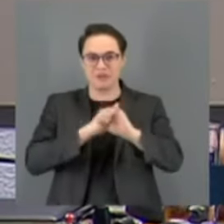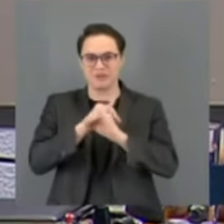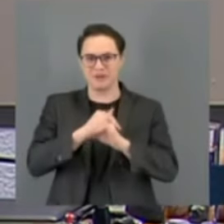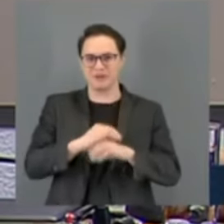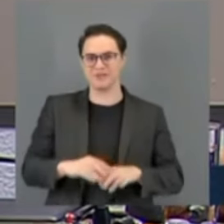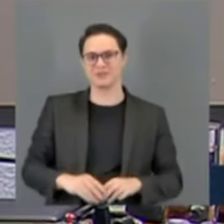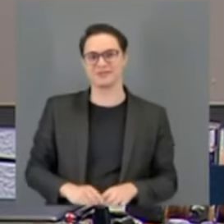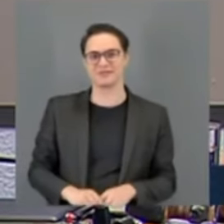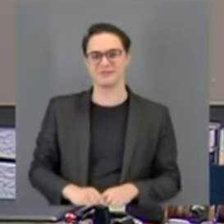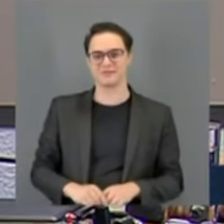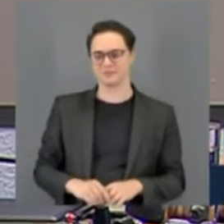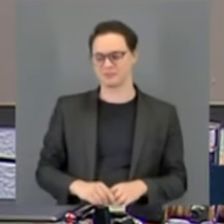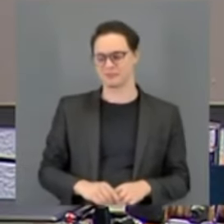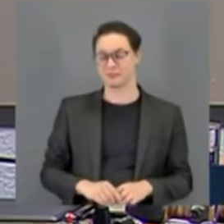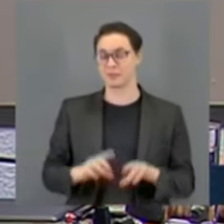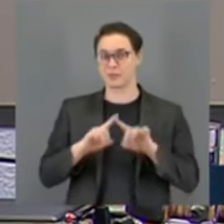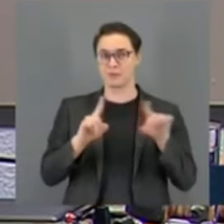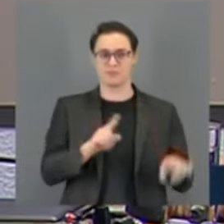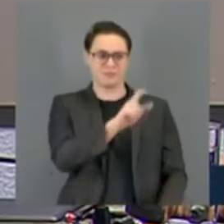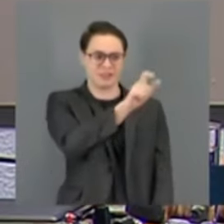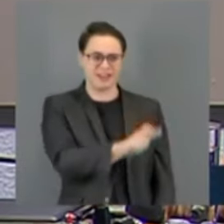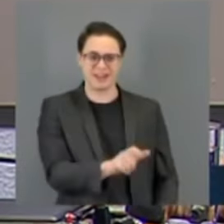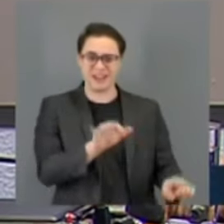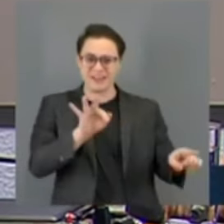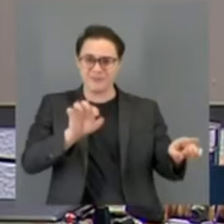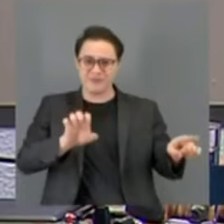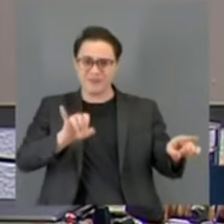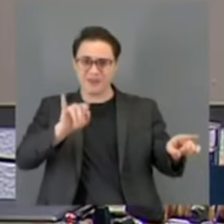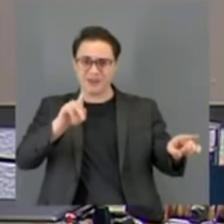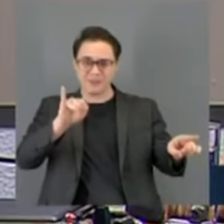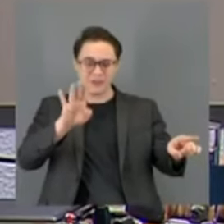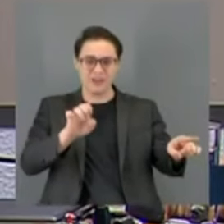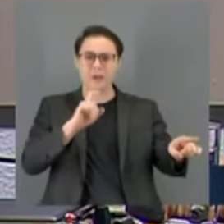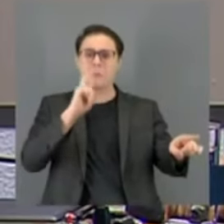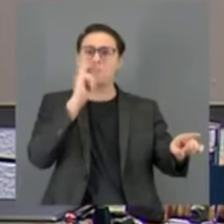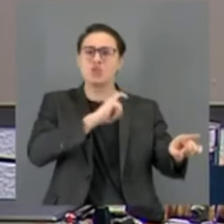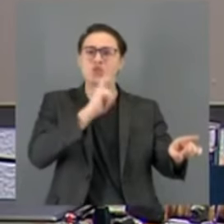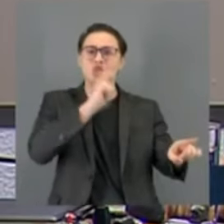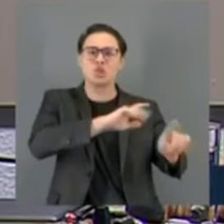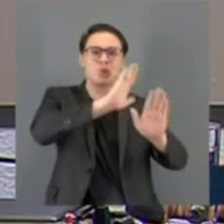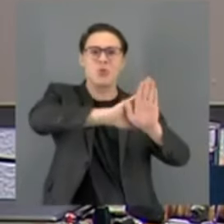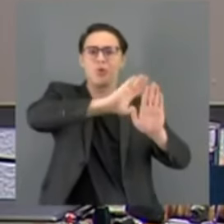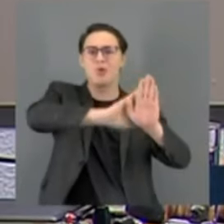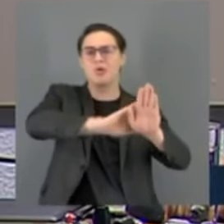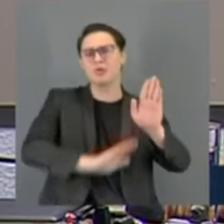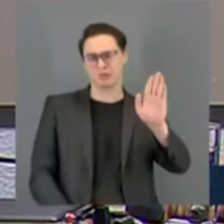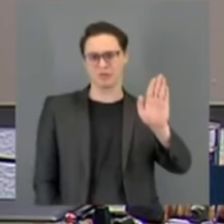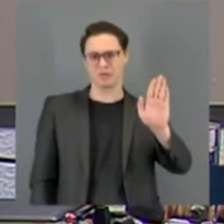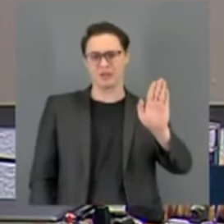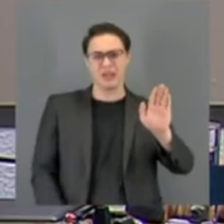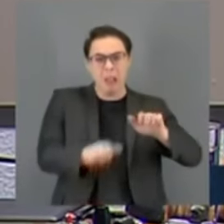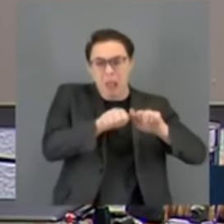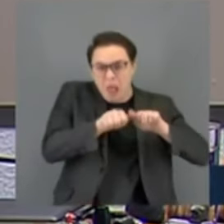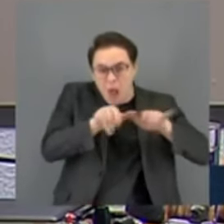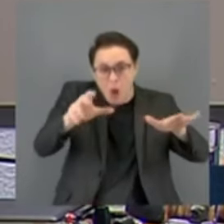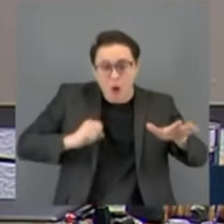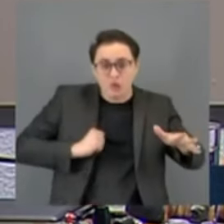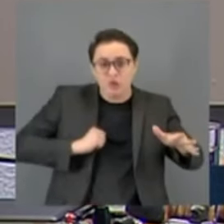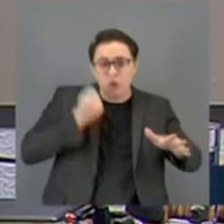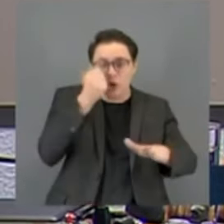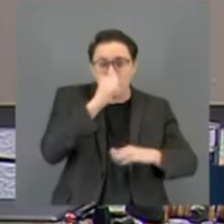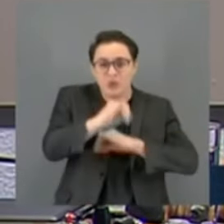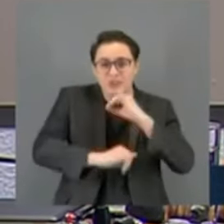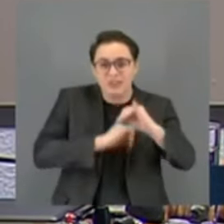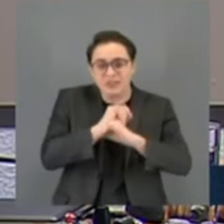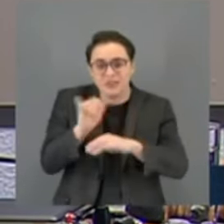Mas o Felipe Neto, é um mentiroso quanto mais. E um dos principais disseminadores de ódio no